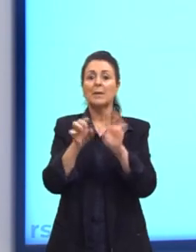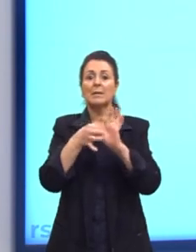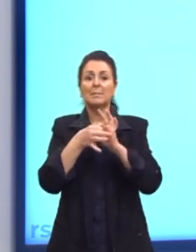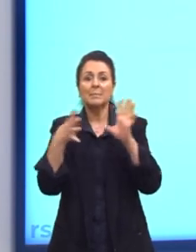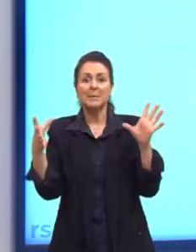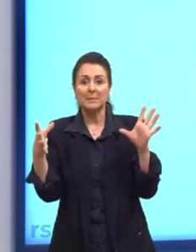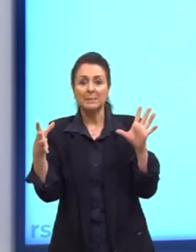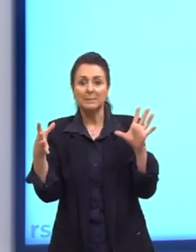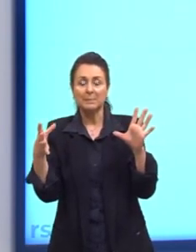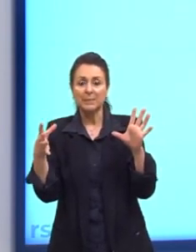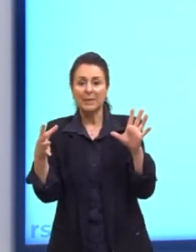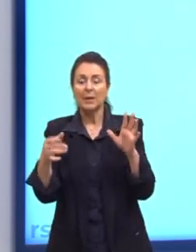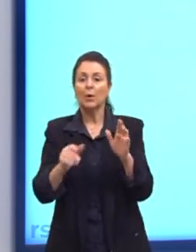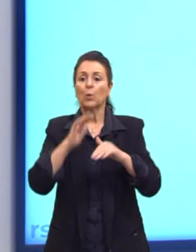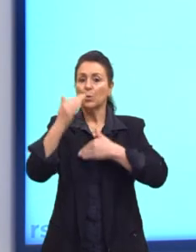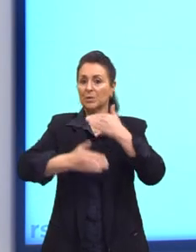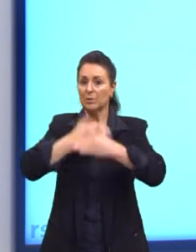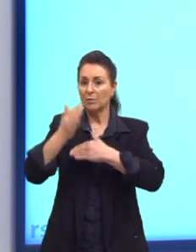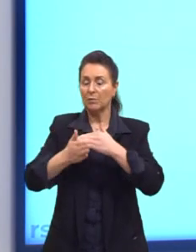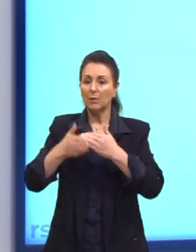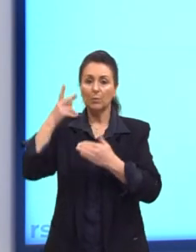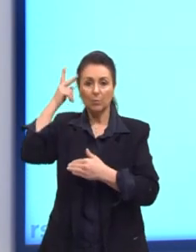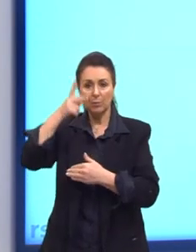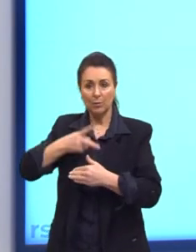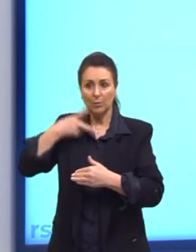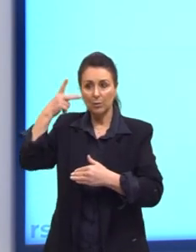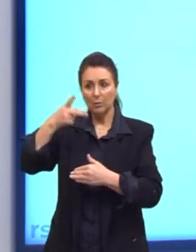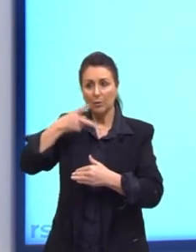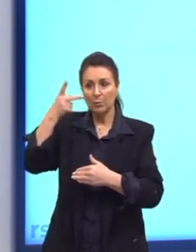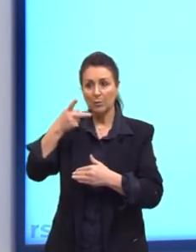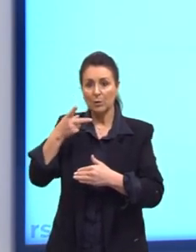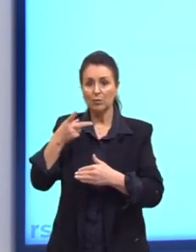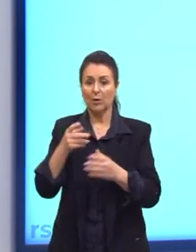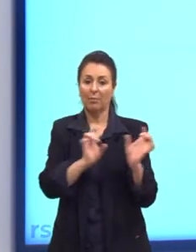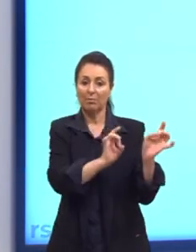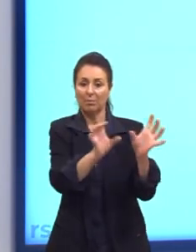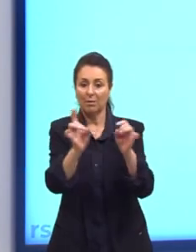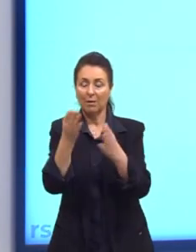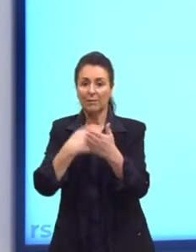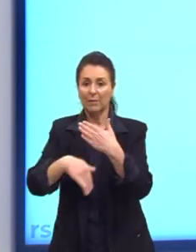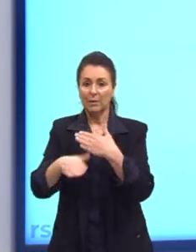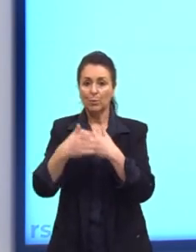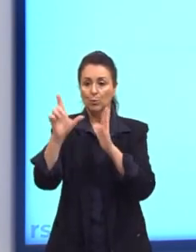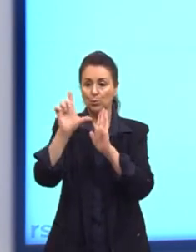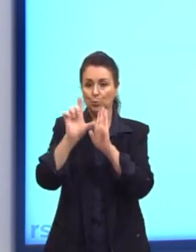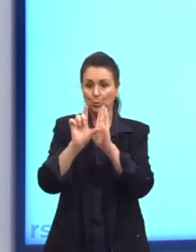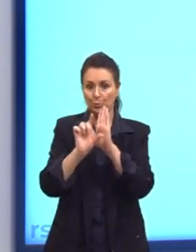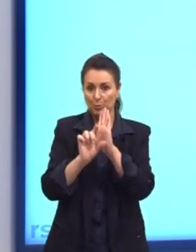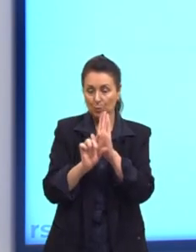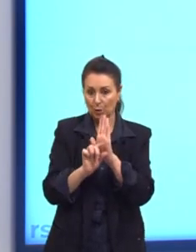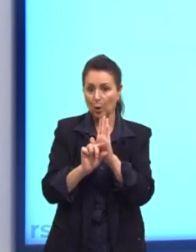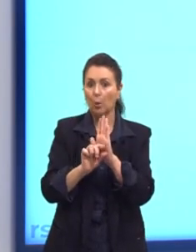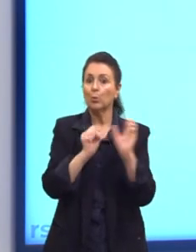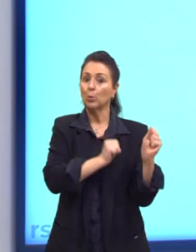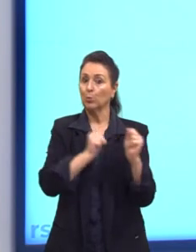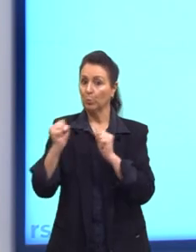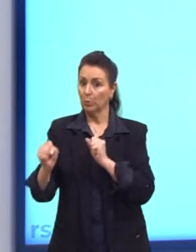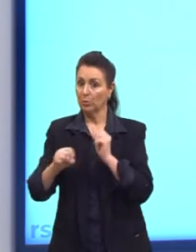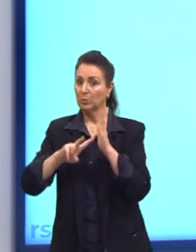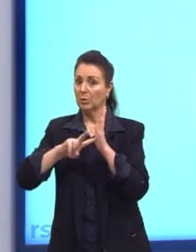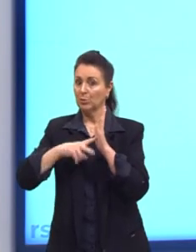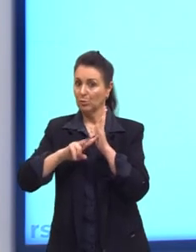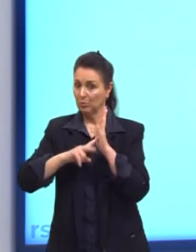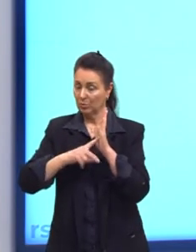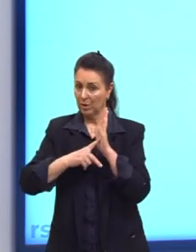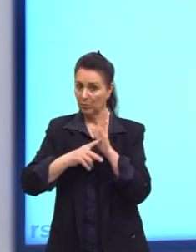a primeira. O desenvolvimento de uma política de privatização, sim. A minimização do poder dos sindicatos. O liberalismo não